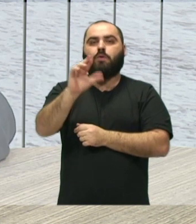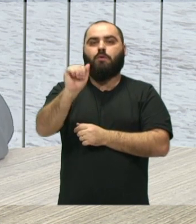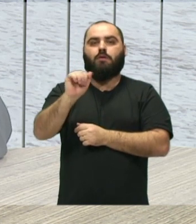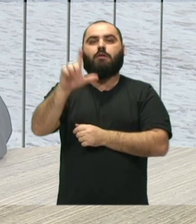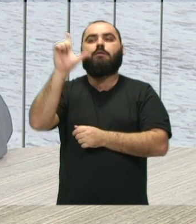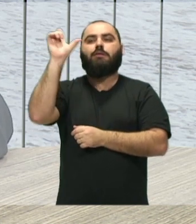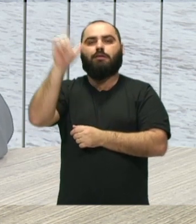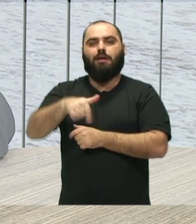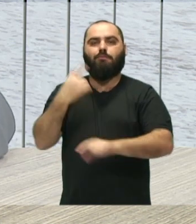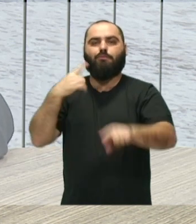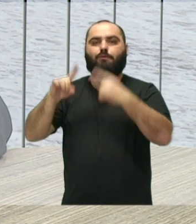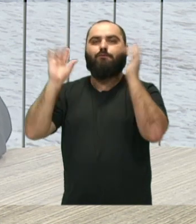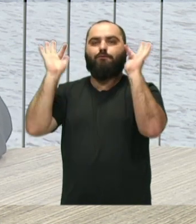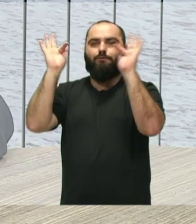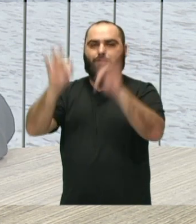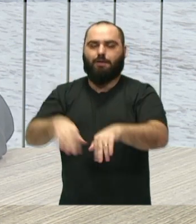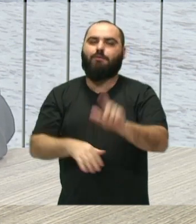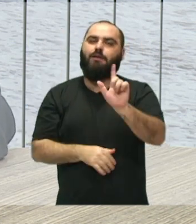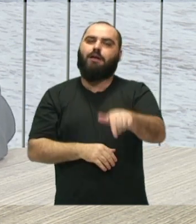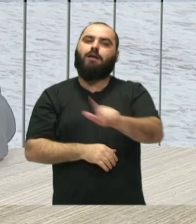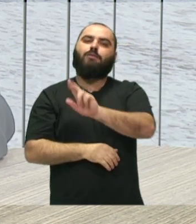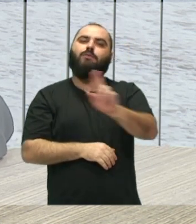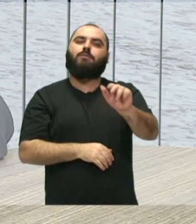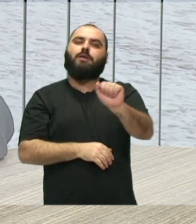da noite, né, que é o Aleluia de Handel.